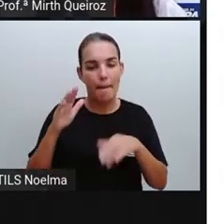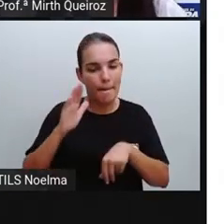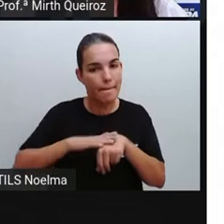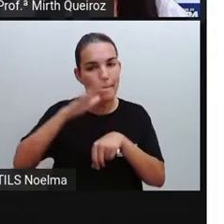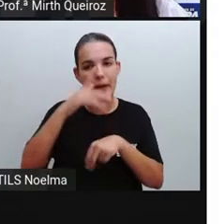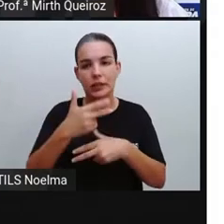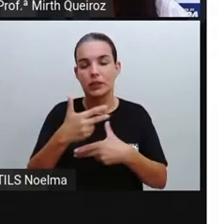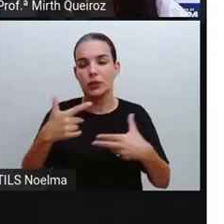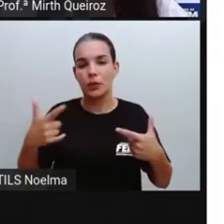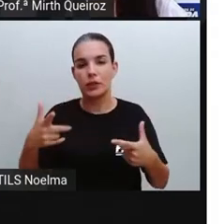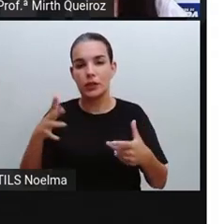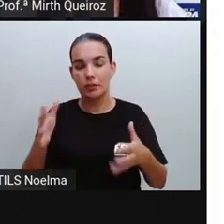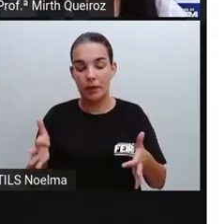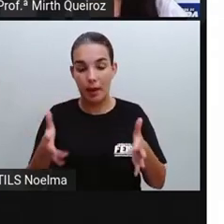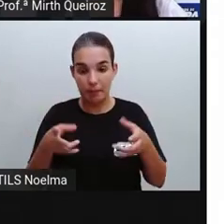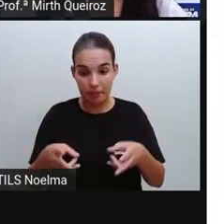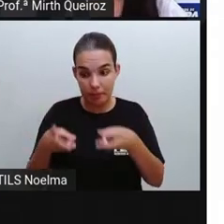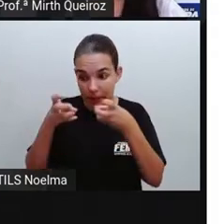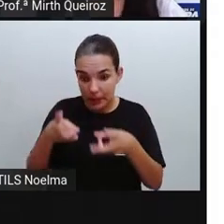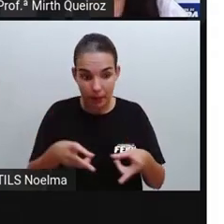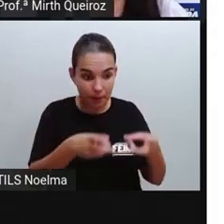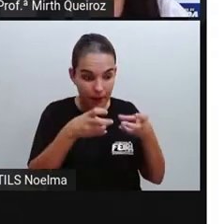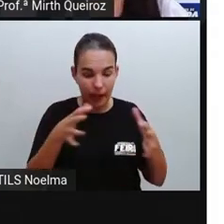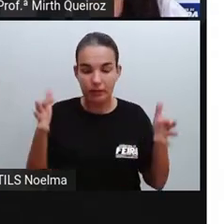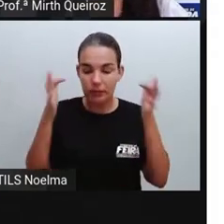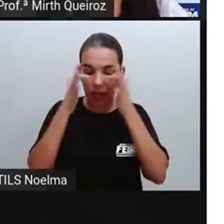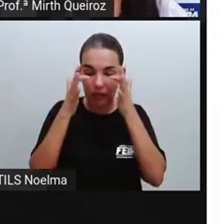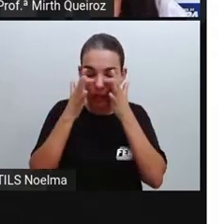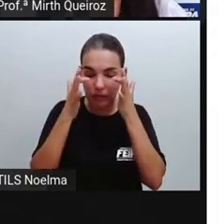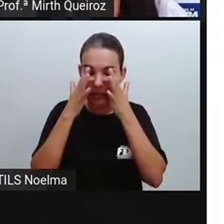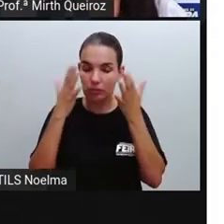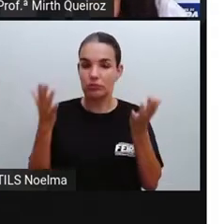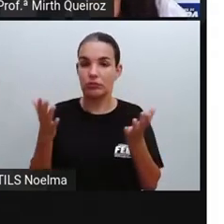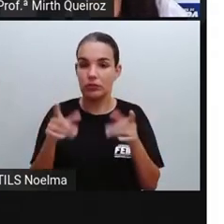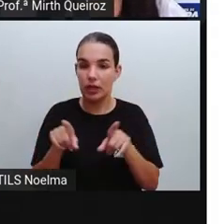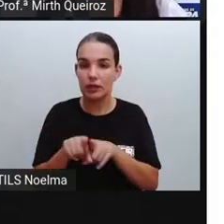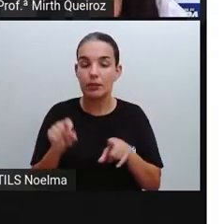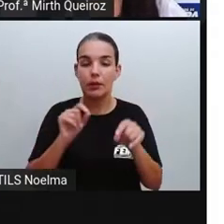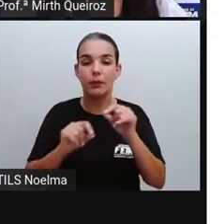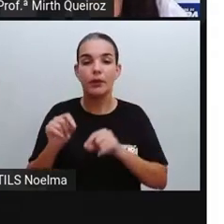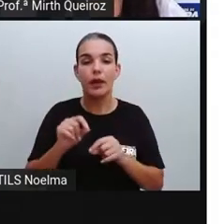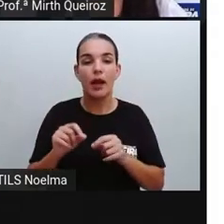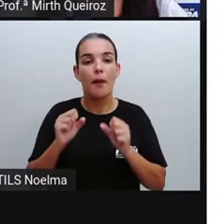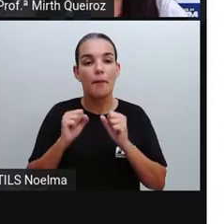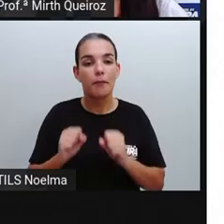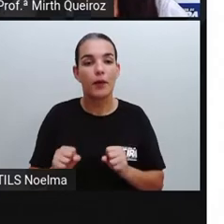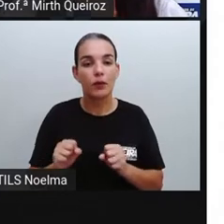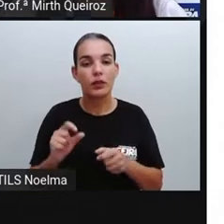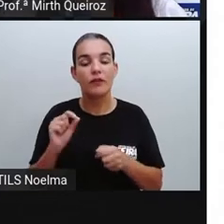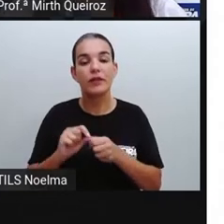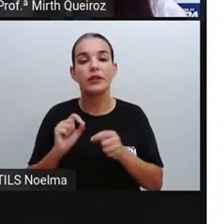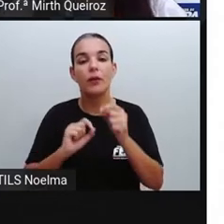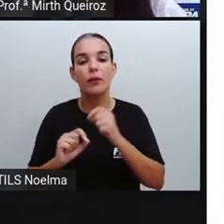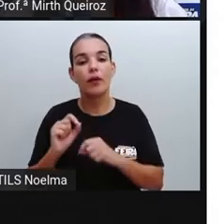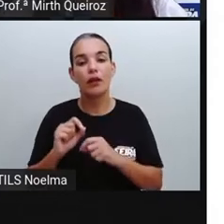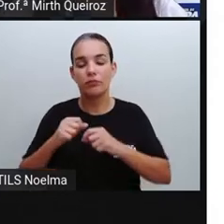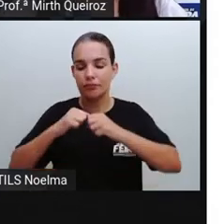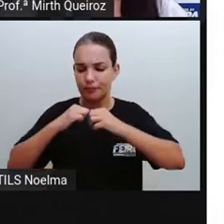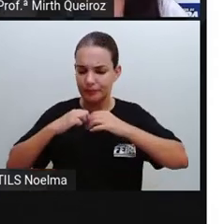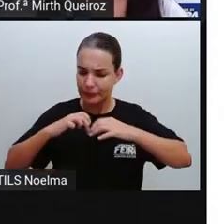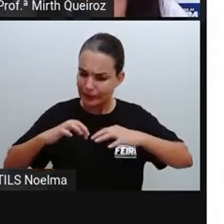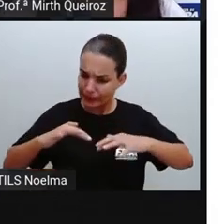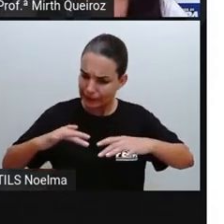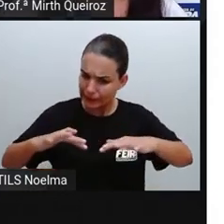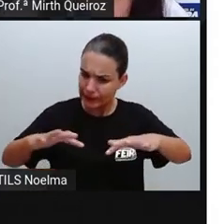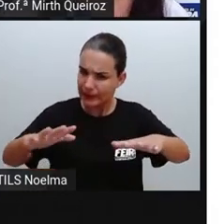atrativa do que só o texto em si e o formato acaba transbordando a experiência do usuário de